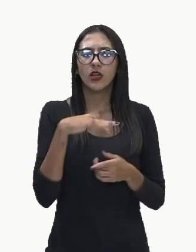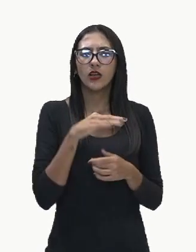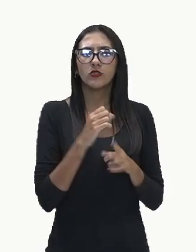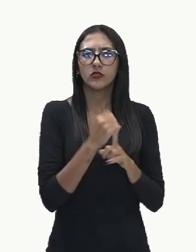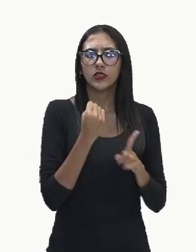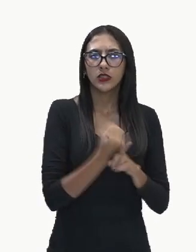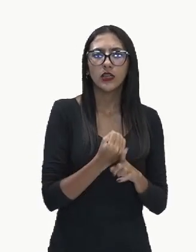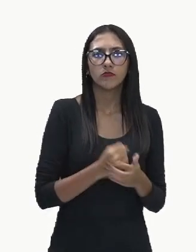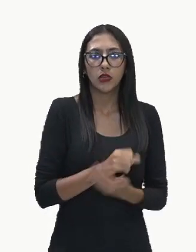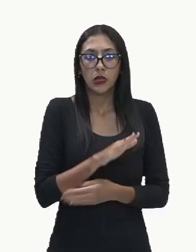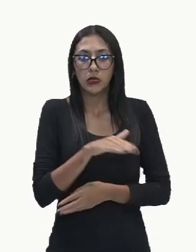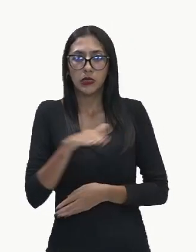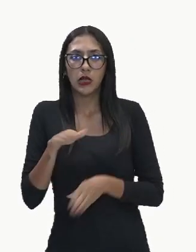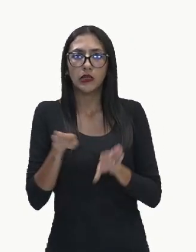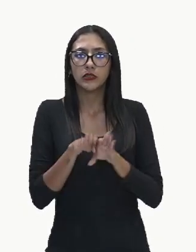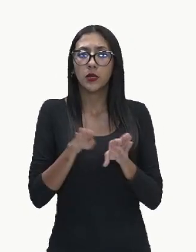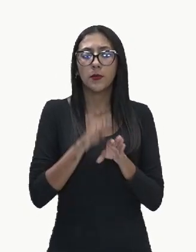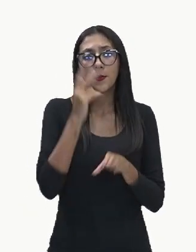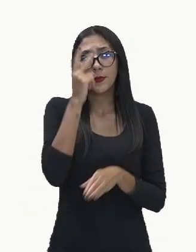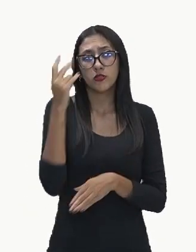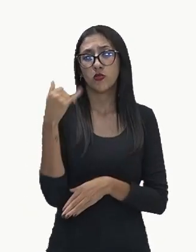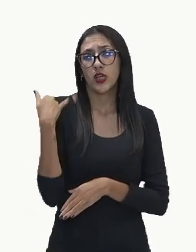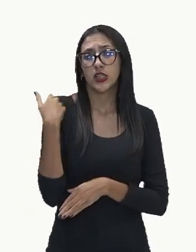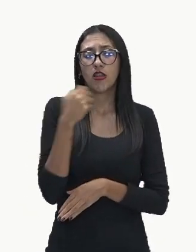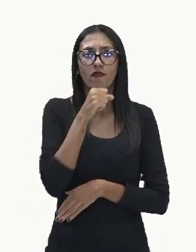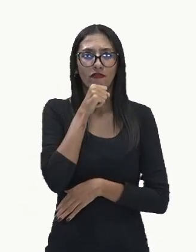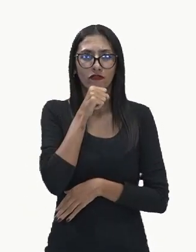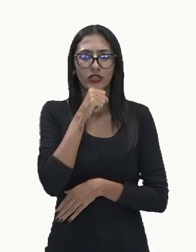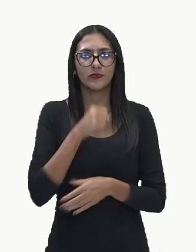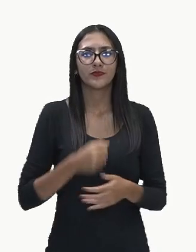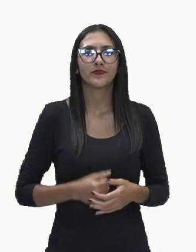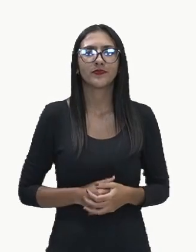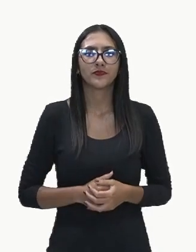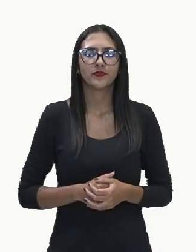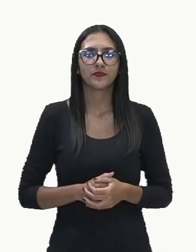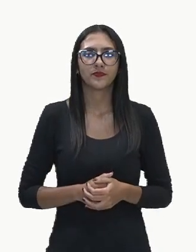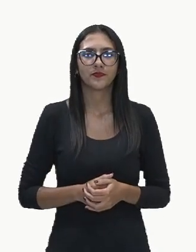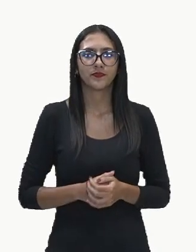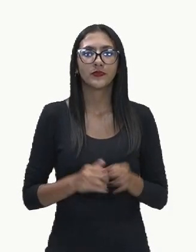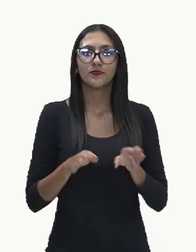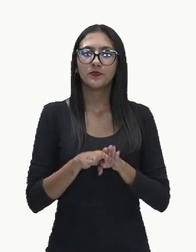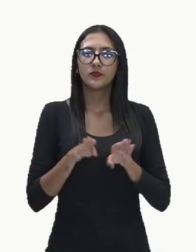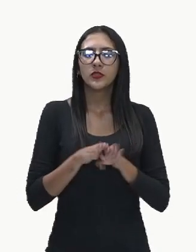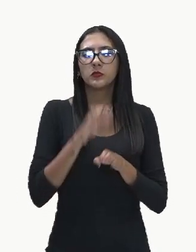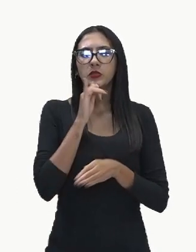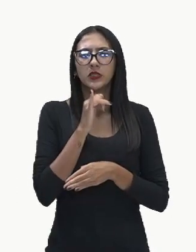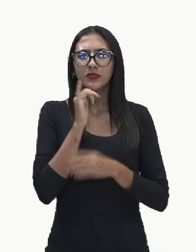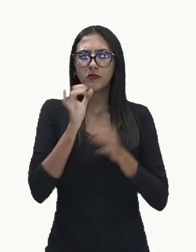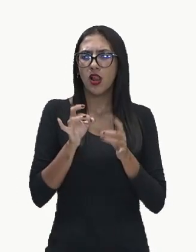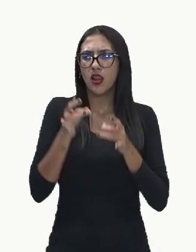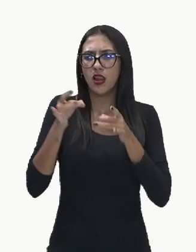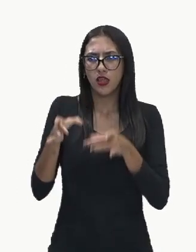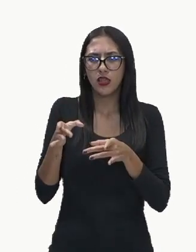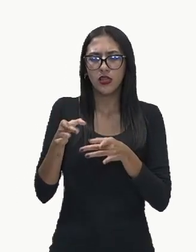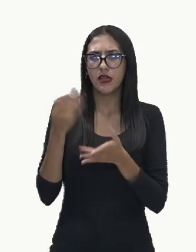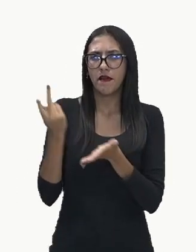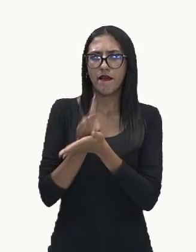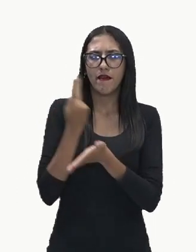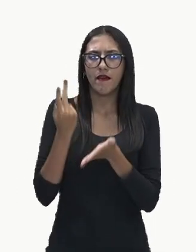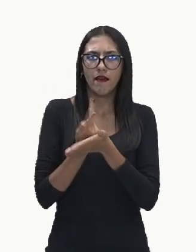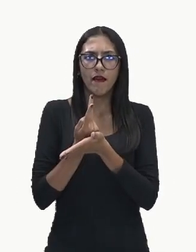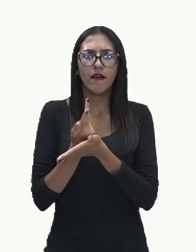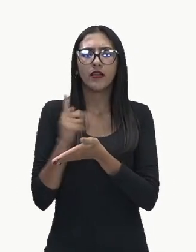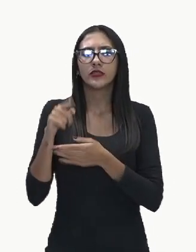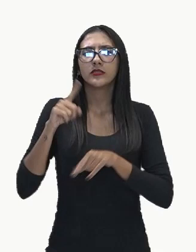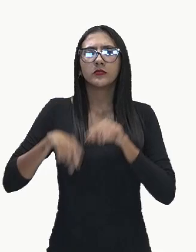idosos. E aí tem um detalhe, tá? O lixo mal destinado geralmente está